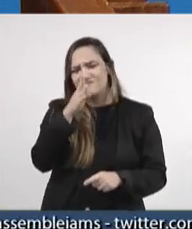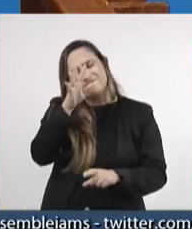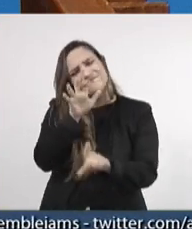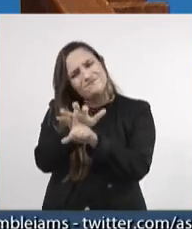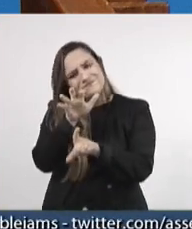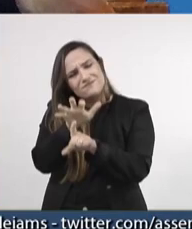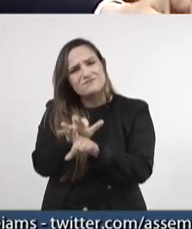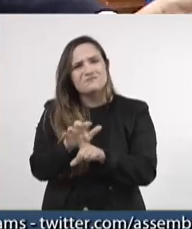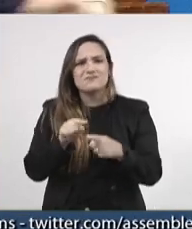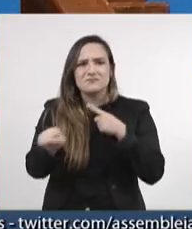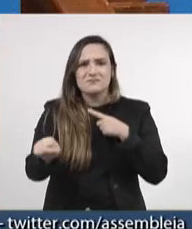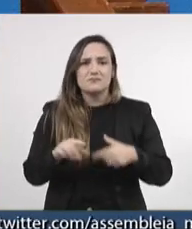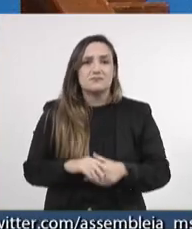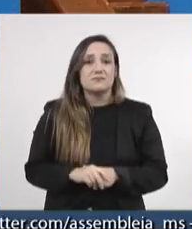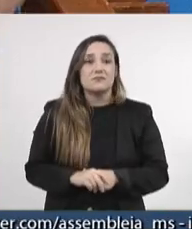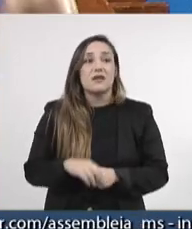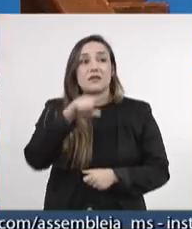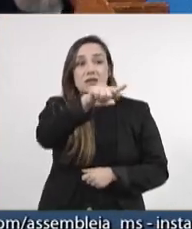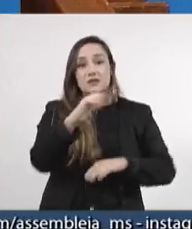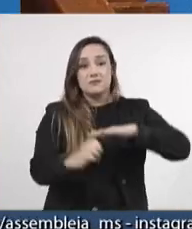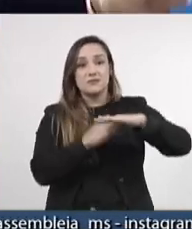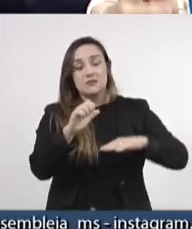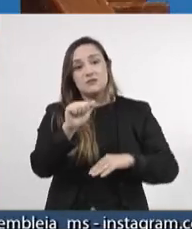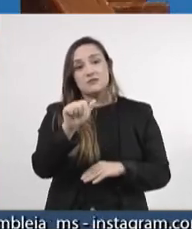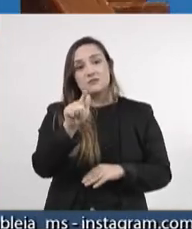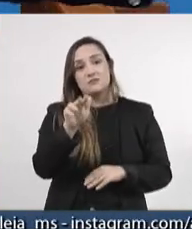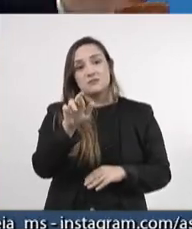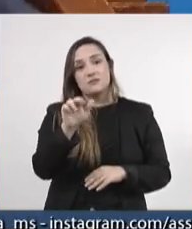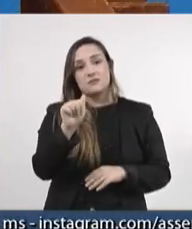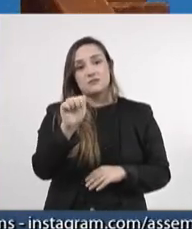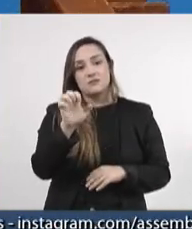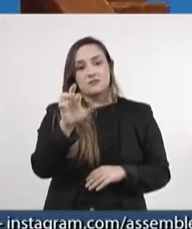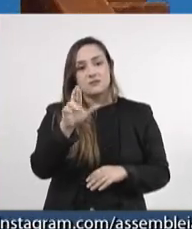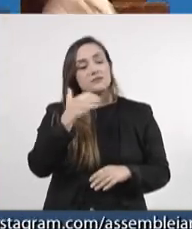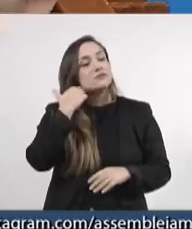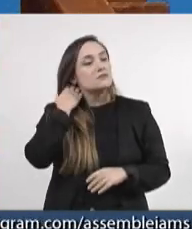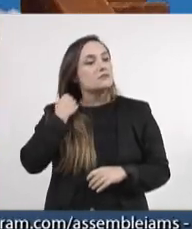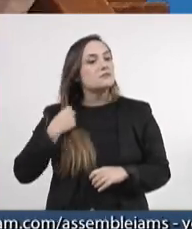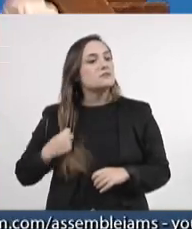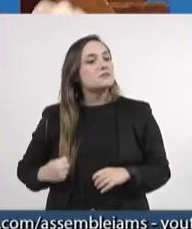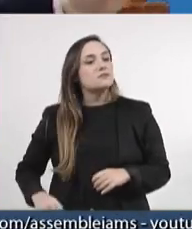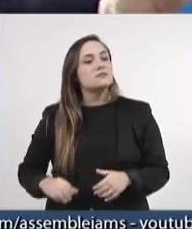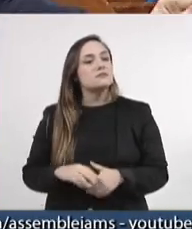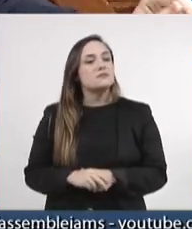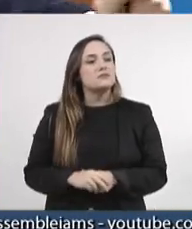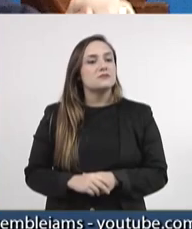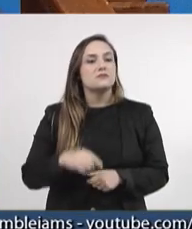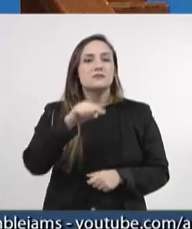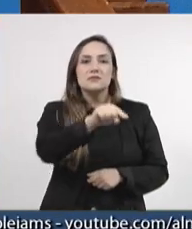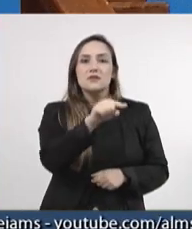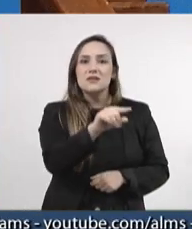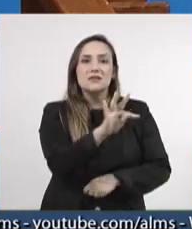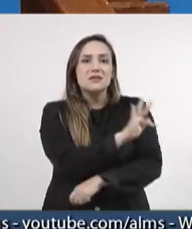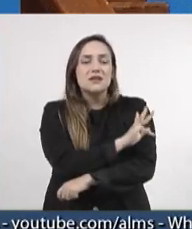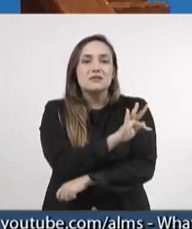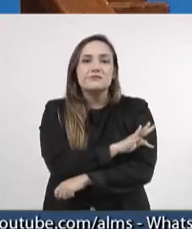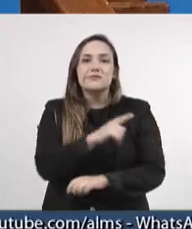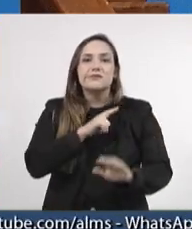Lá na Agraer, nós temos indicados do Partido dos Trabalhadores, um órgão que sempre foi técnico,